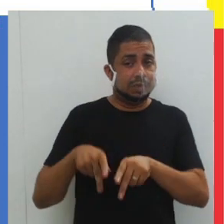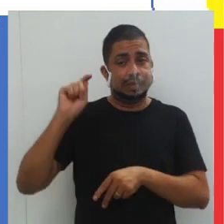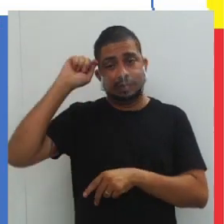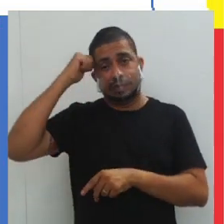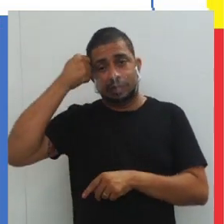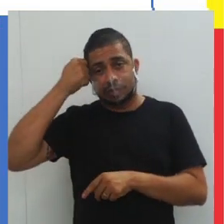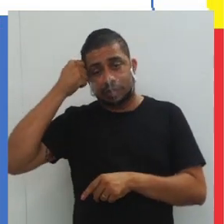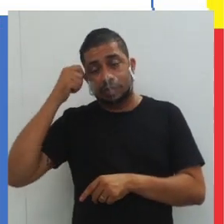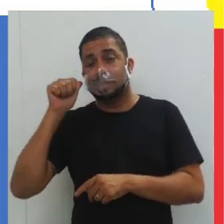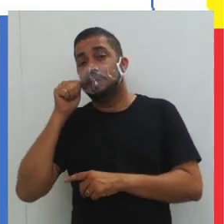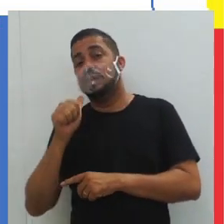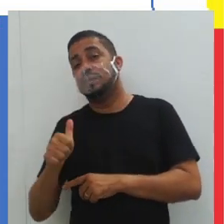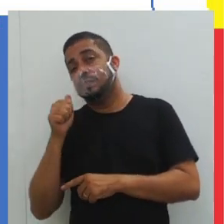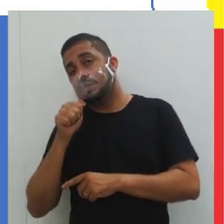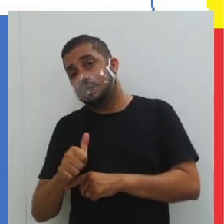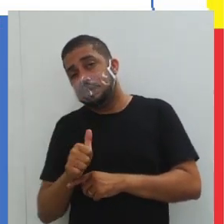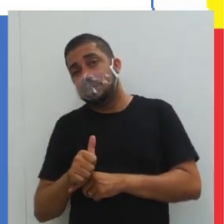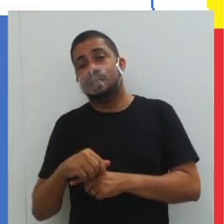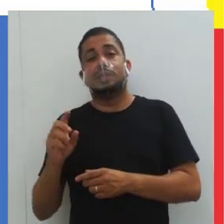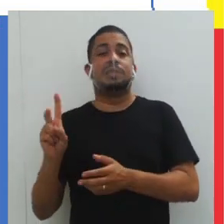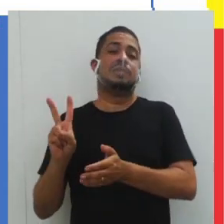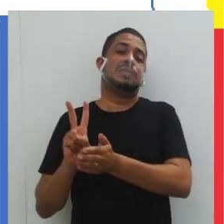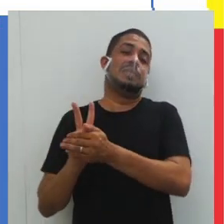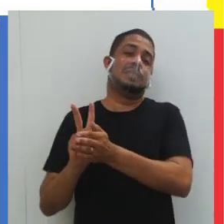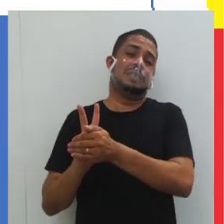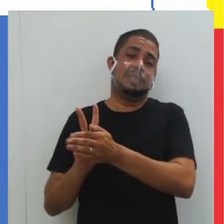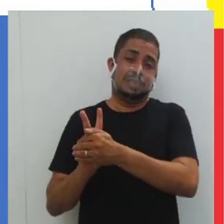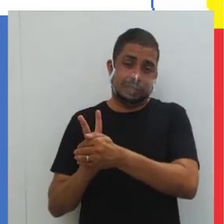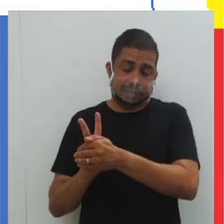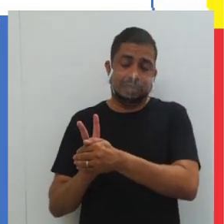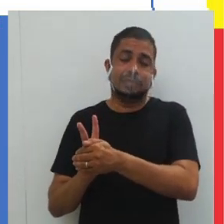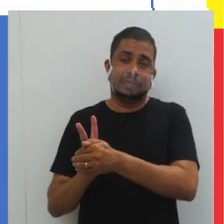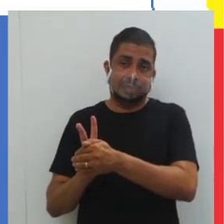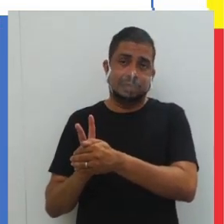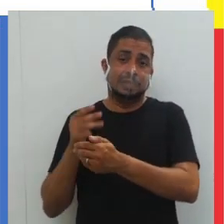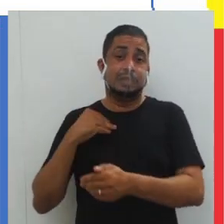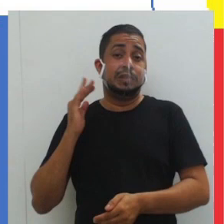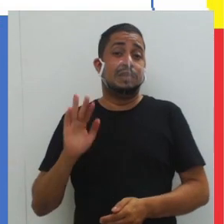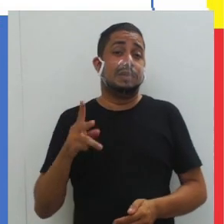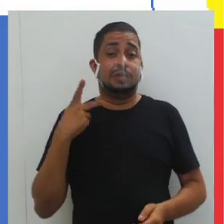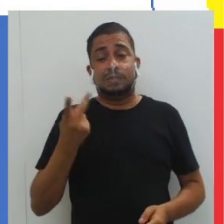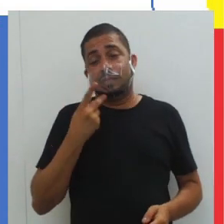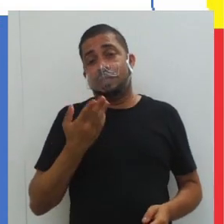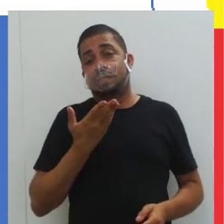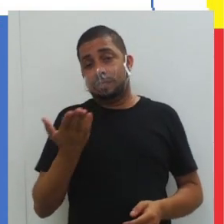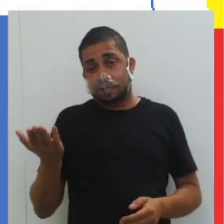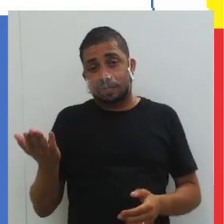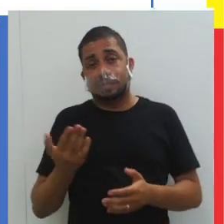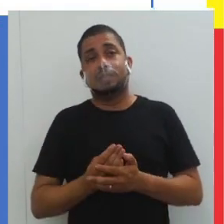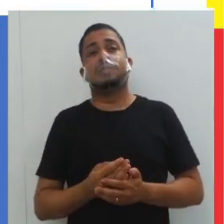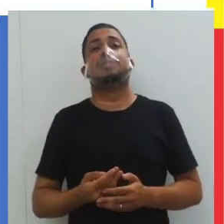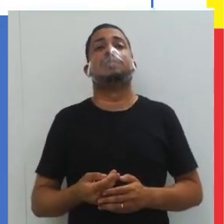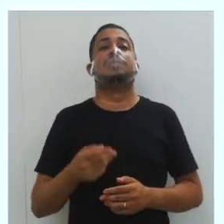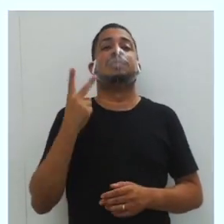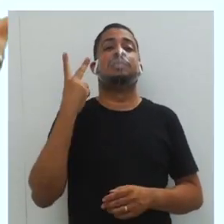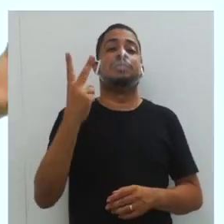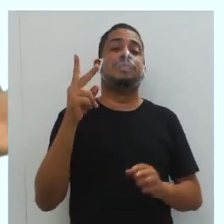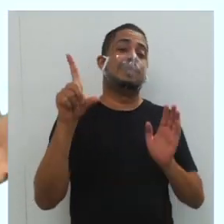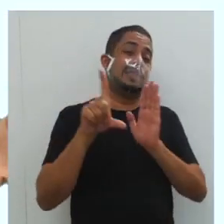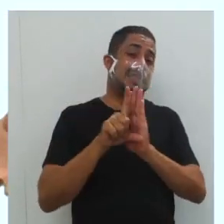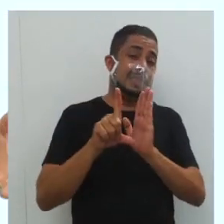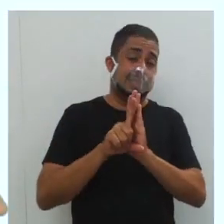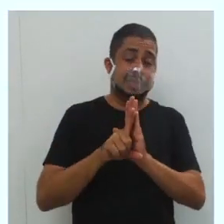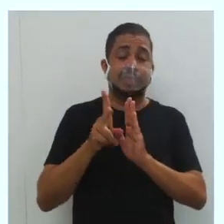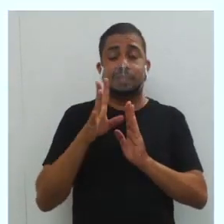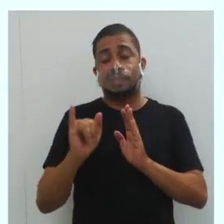negra, as mulheres e os indígenas. Já adianto a vocês que essas duas leis que vamos